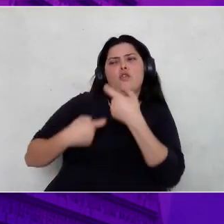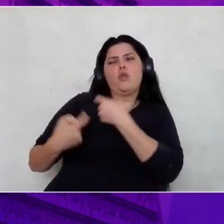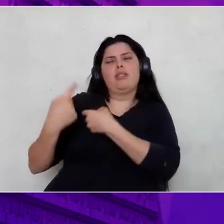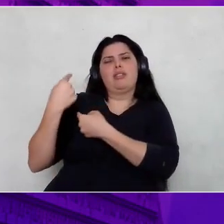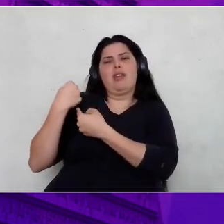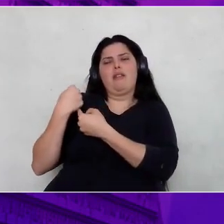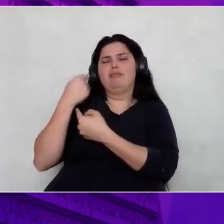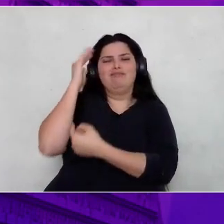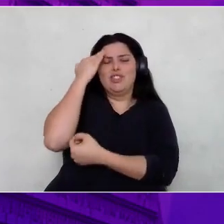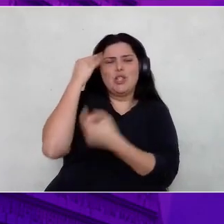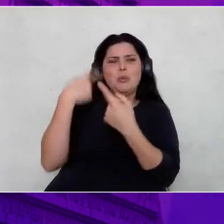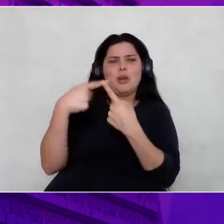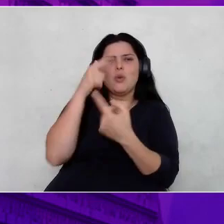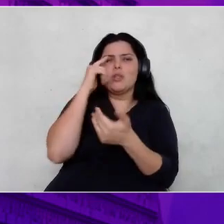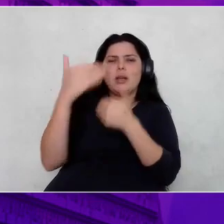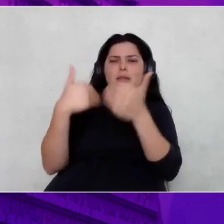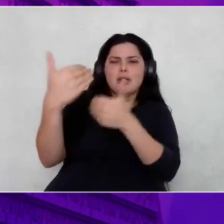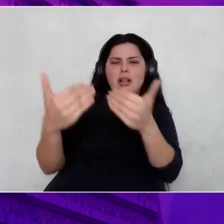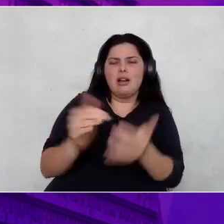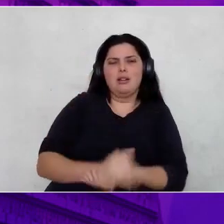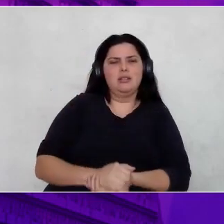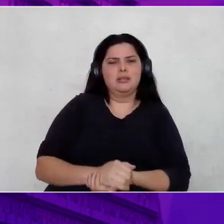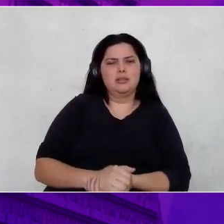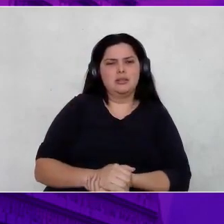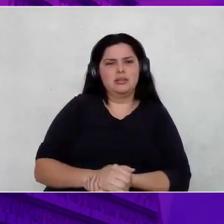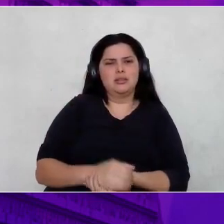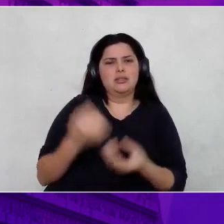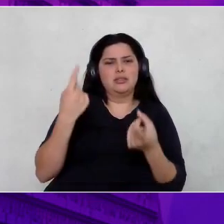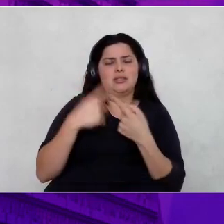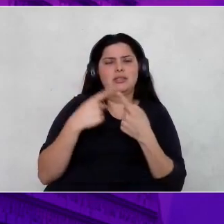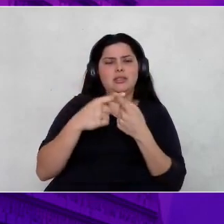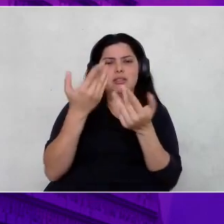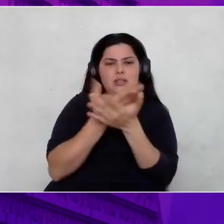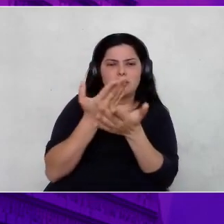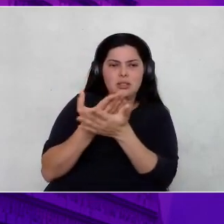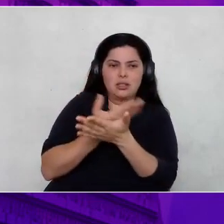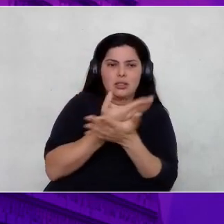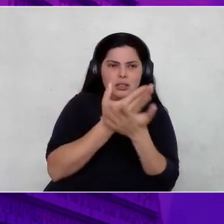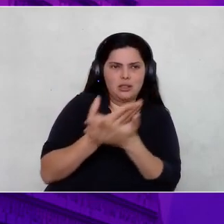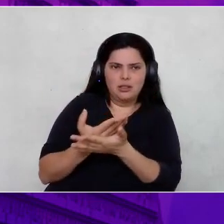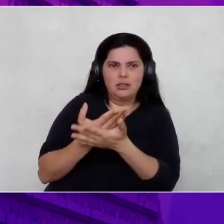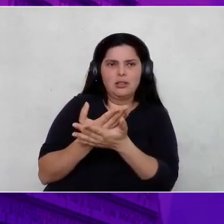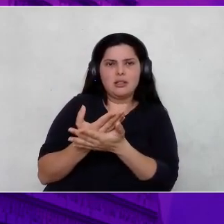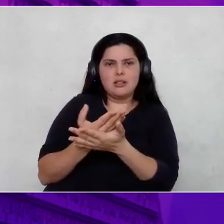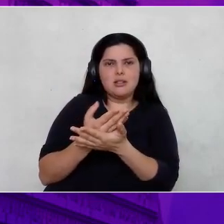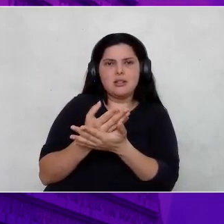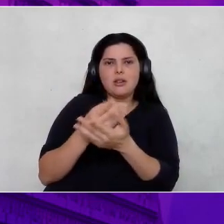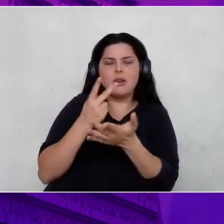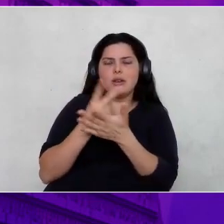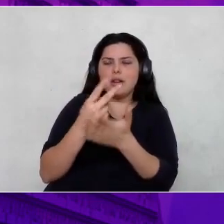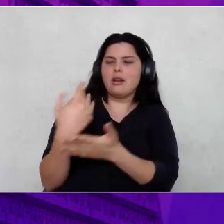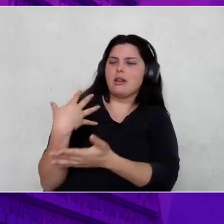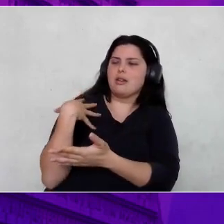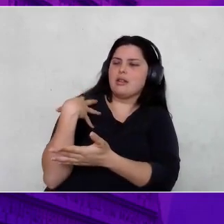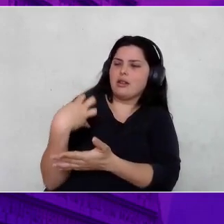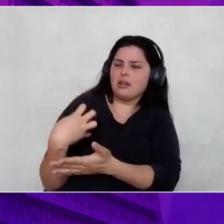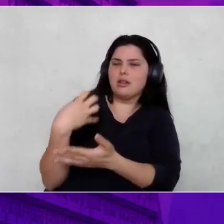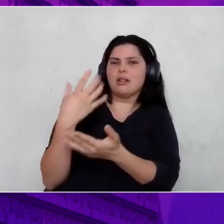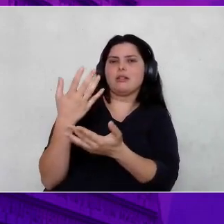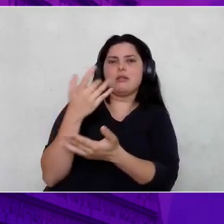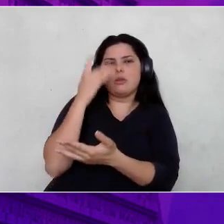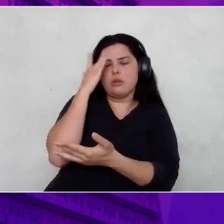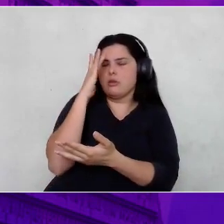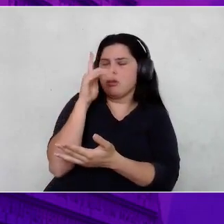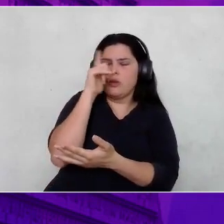por que eu estava estudando e esse mar continuava me puxando. E eu não saía de onde eu estava.